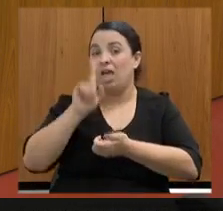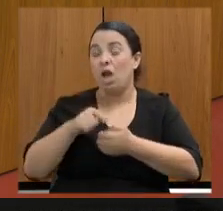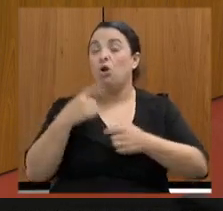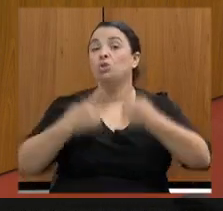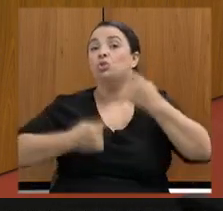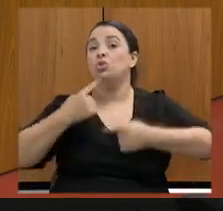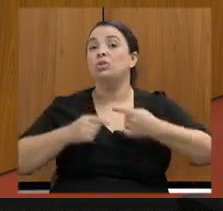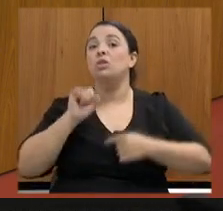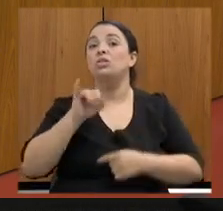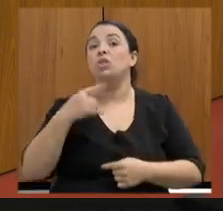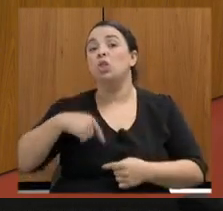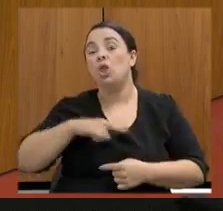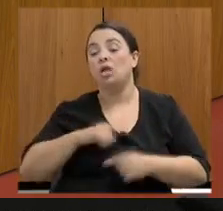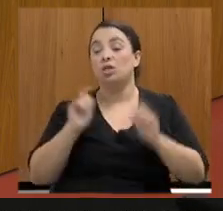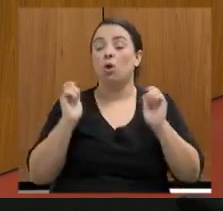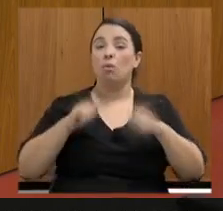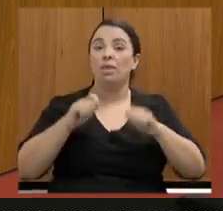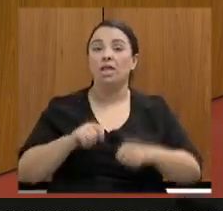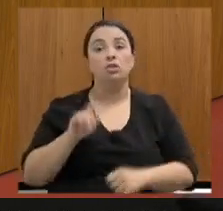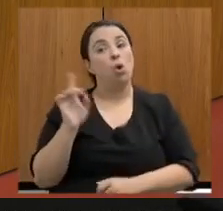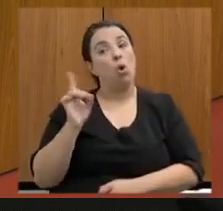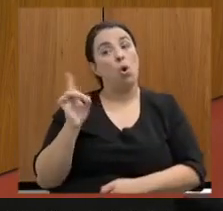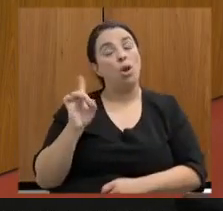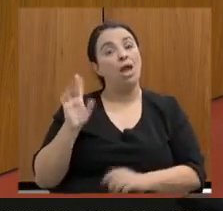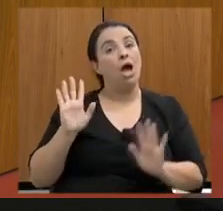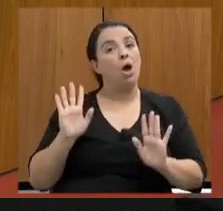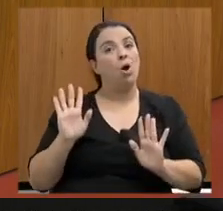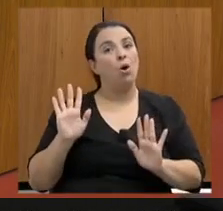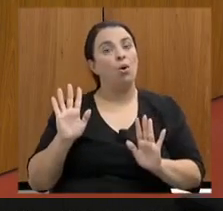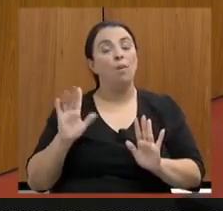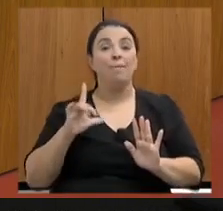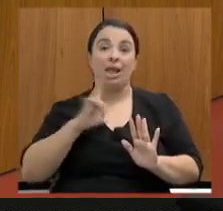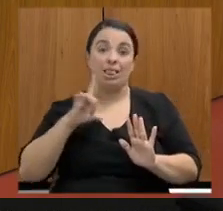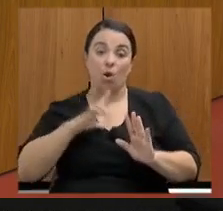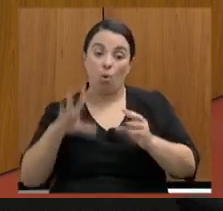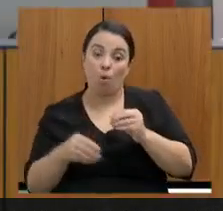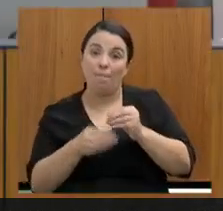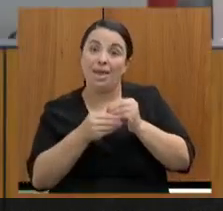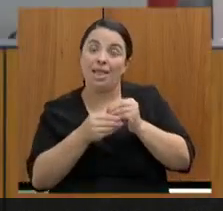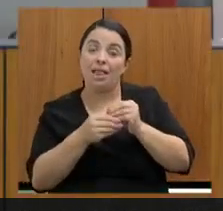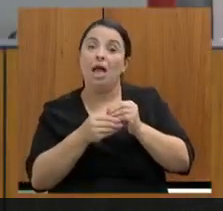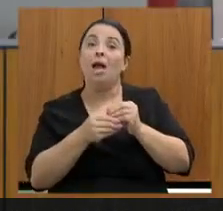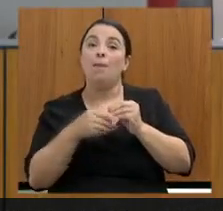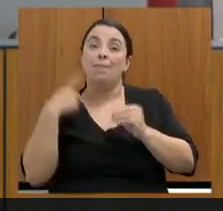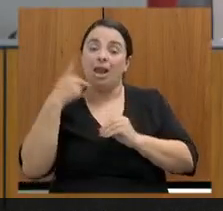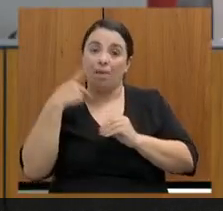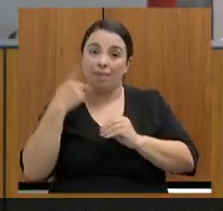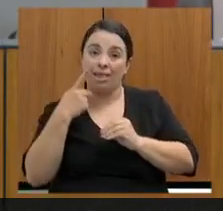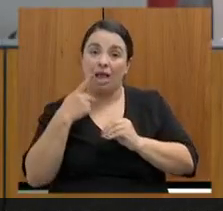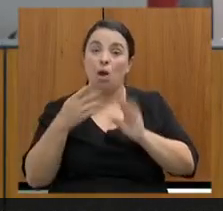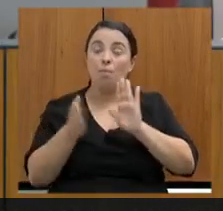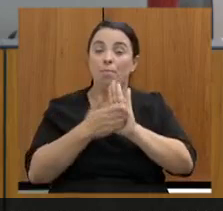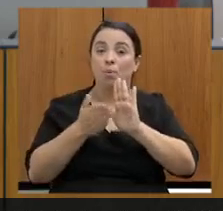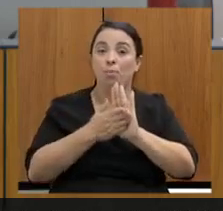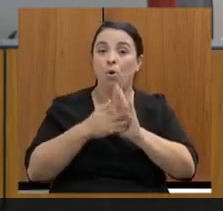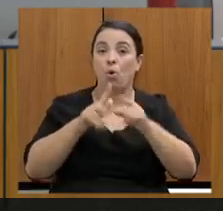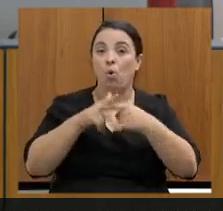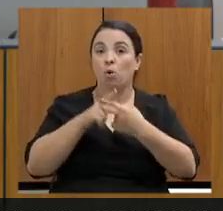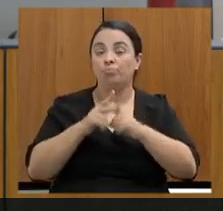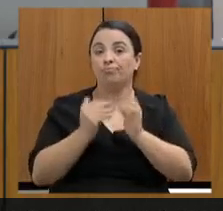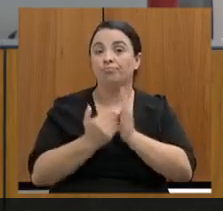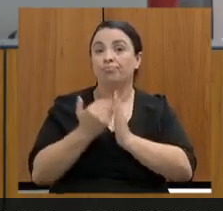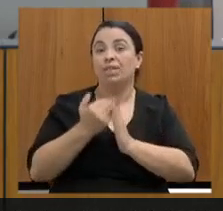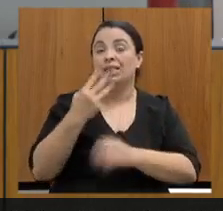nós teríamos competência ou não para, emenda parlamentar, ter proposto o reajuste de 33%.